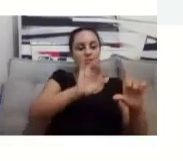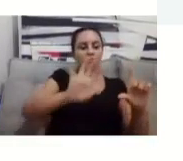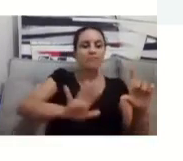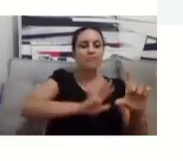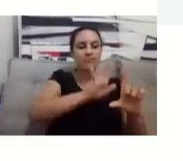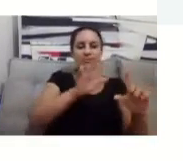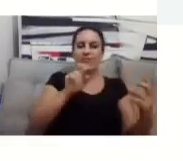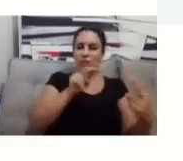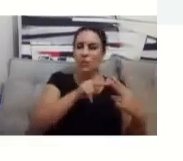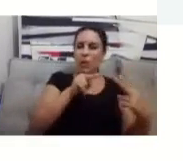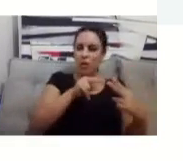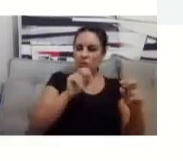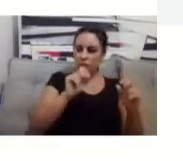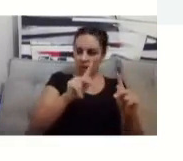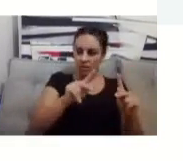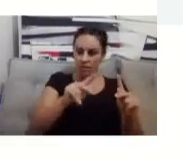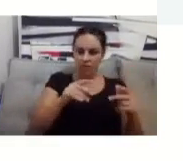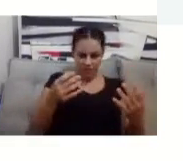essa a sua dúvida?